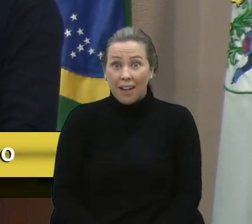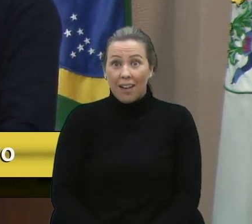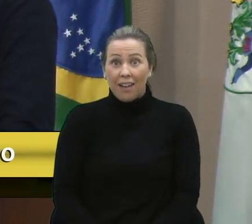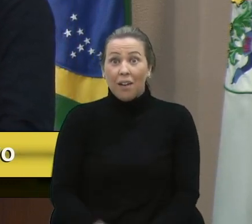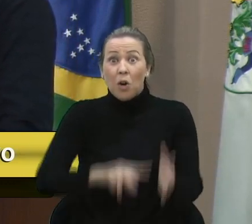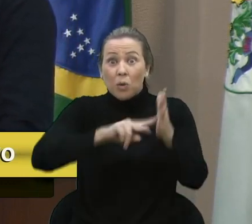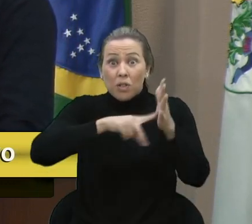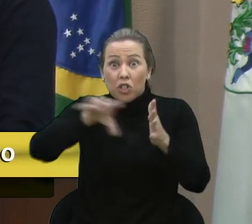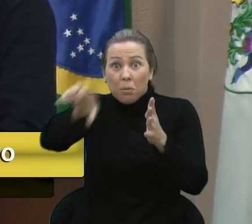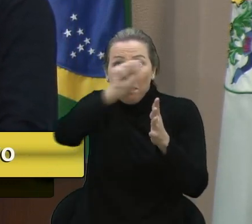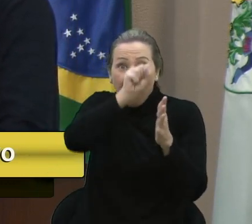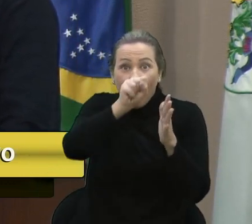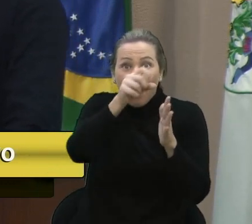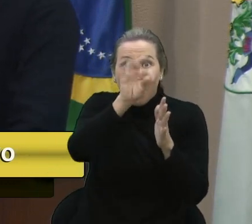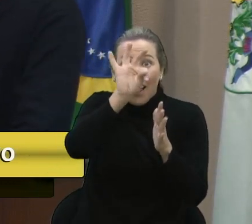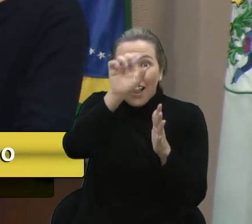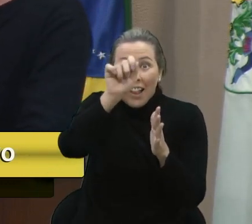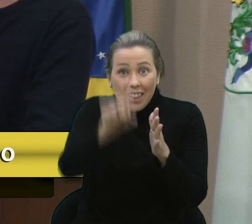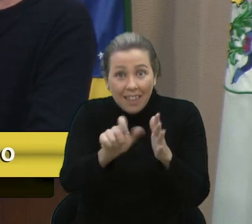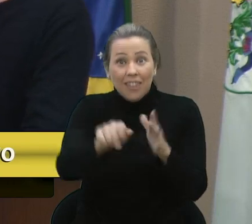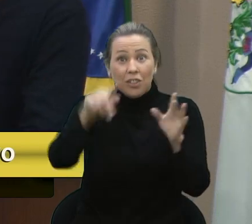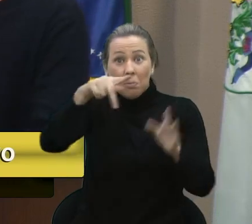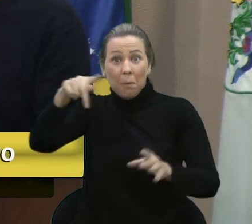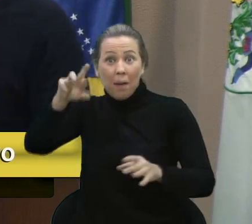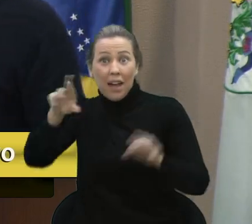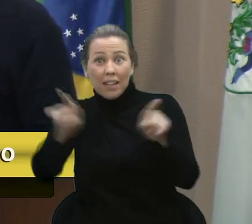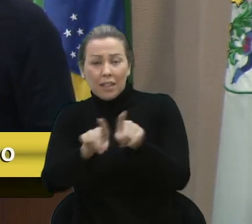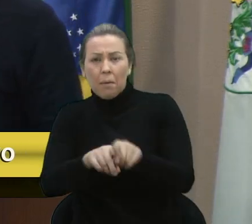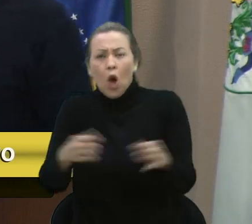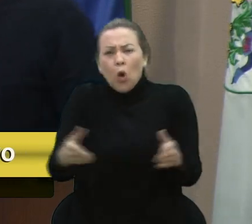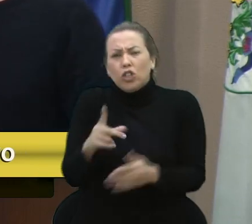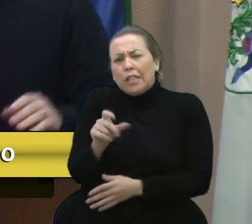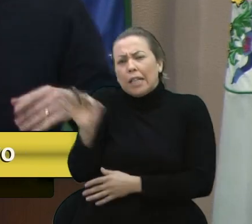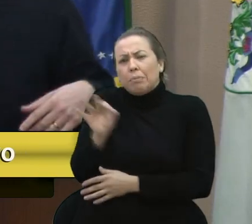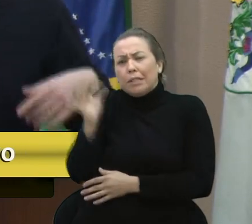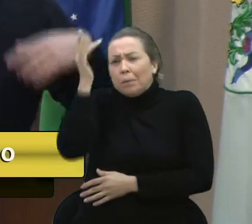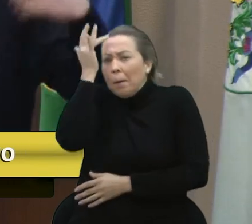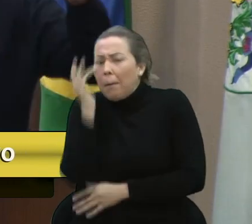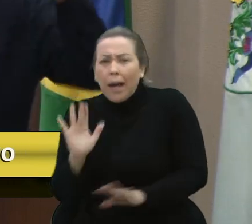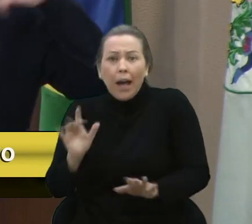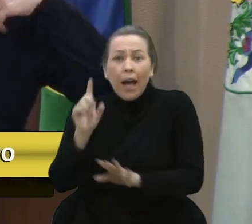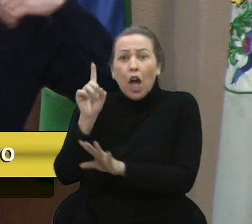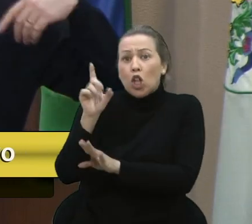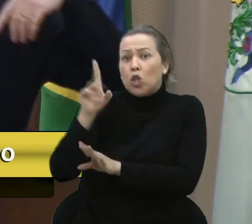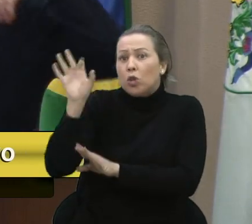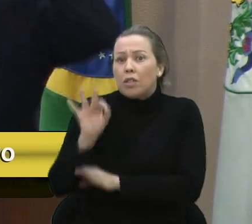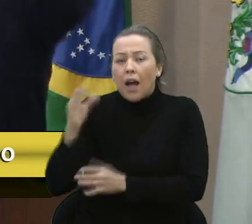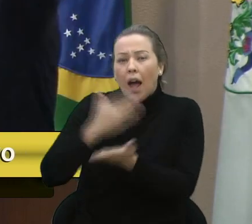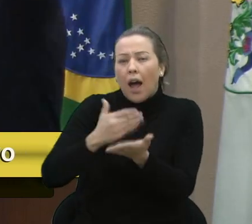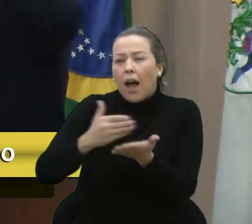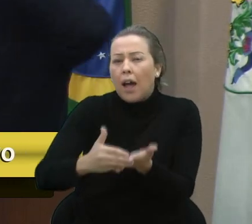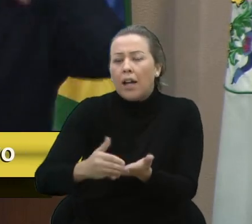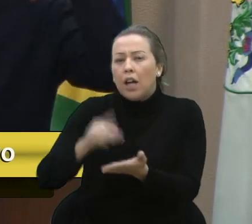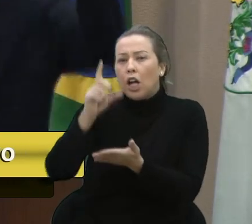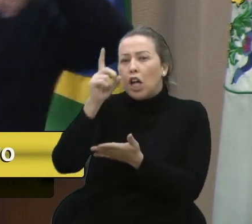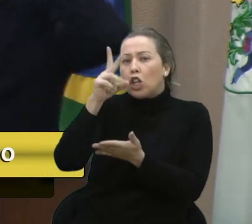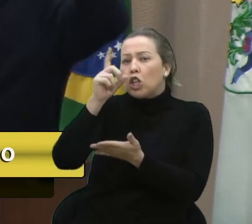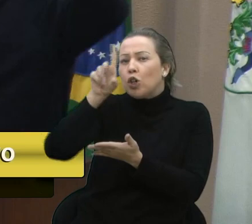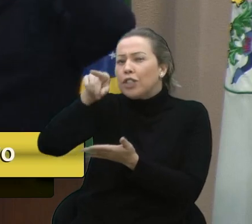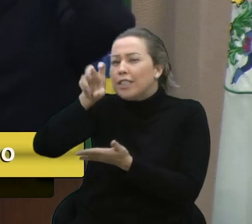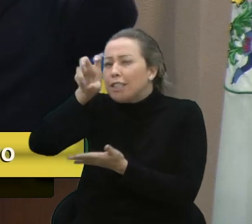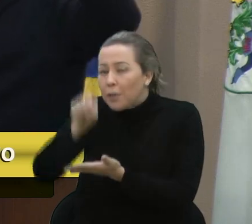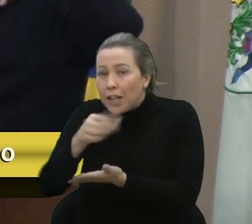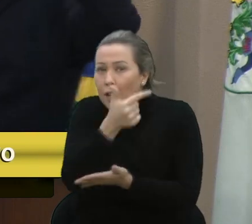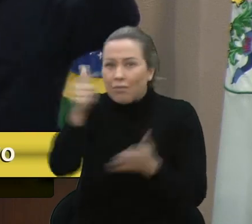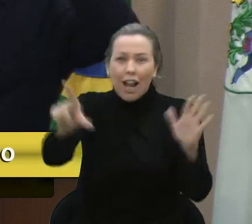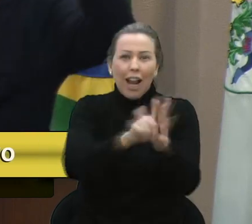é um negócio assim, e hoje é 10%, amanhã, em vez de 12, parcela de 12, vai ser 12 de 50, porque não tem